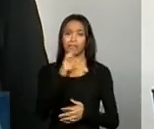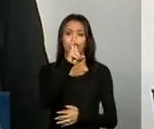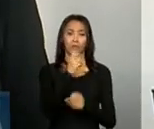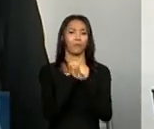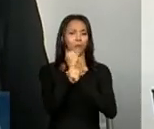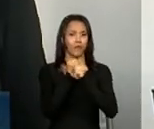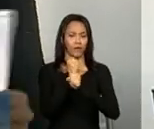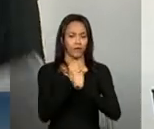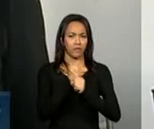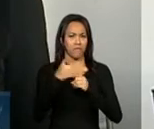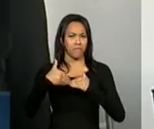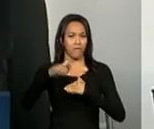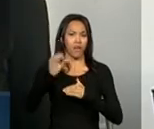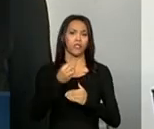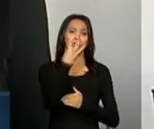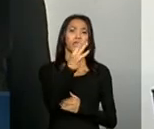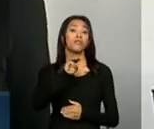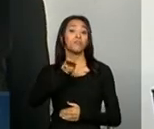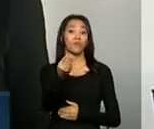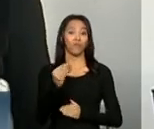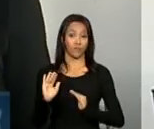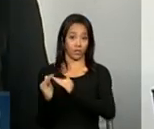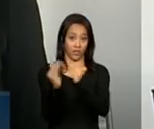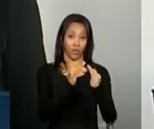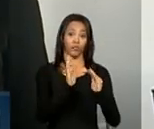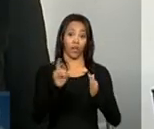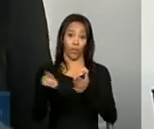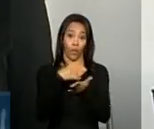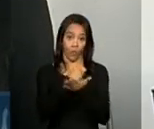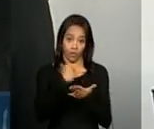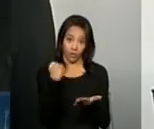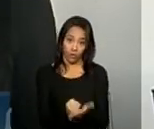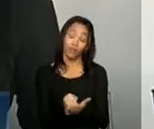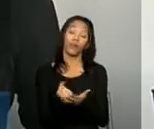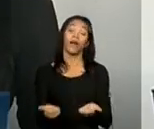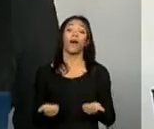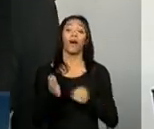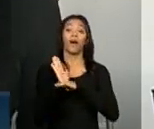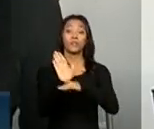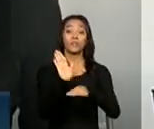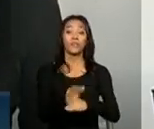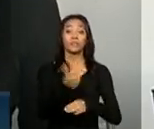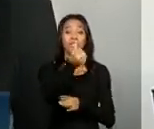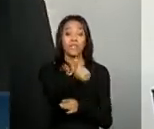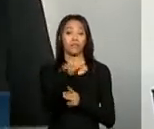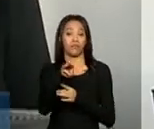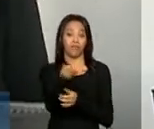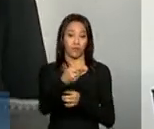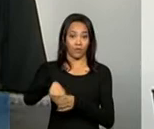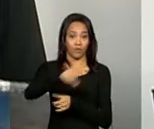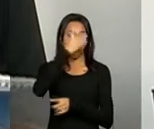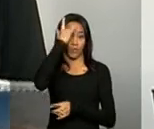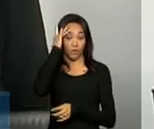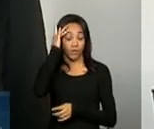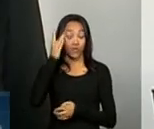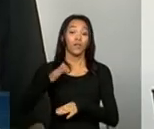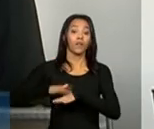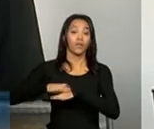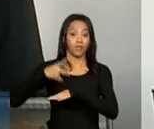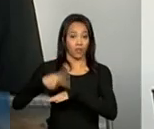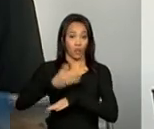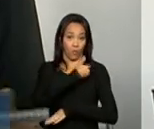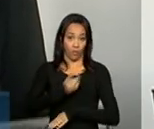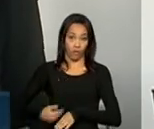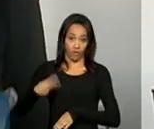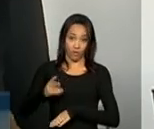com mais de 3 milhões de unidades contratadas, beneficiando mais de 6 milhões de pessoas. Segundo o governo do estado, o